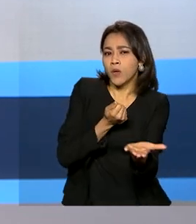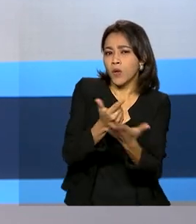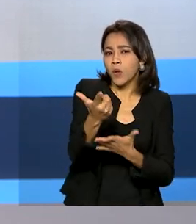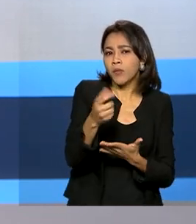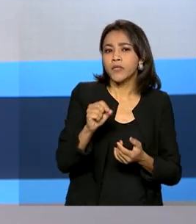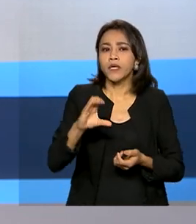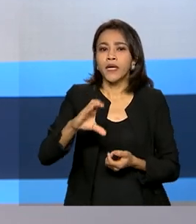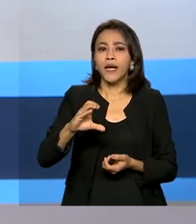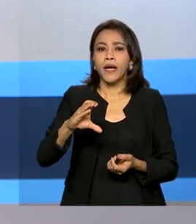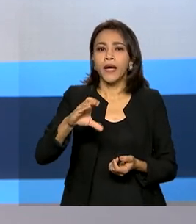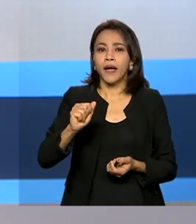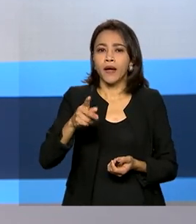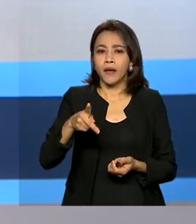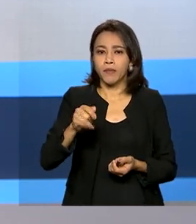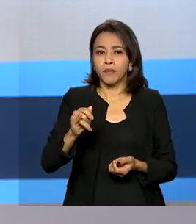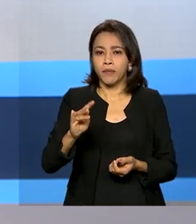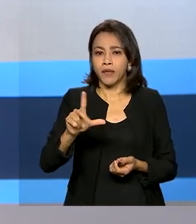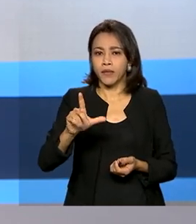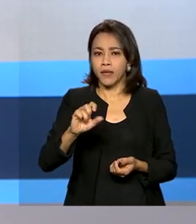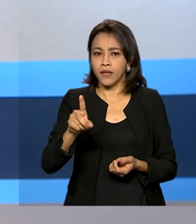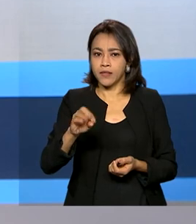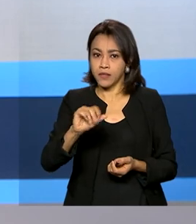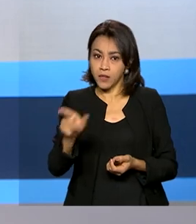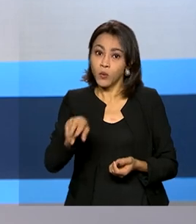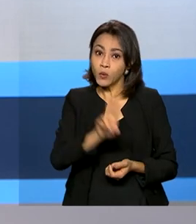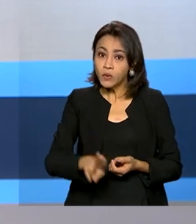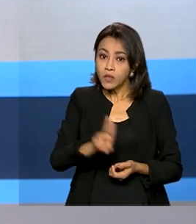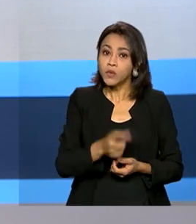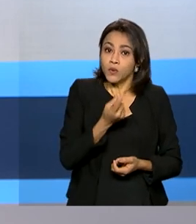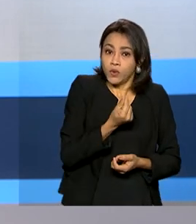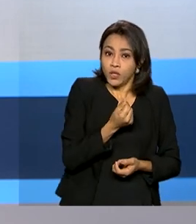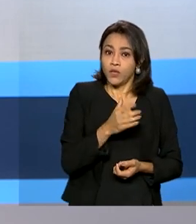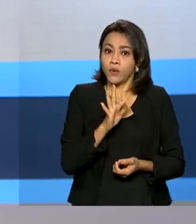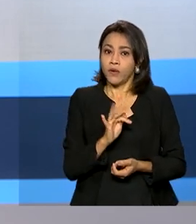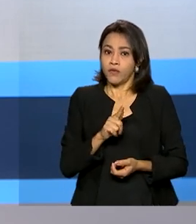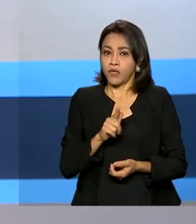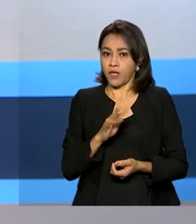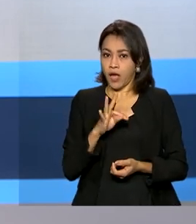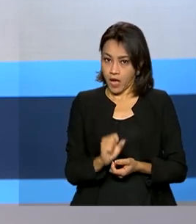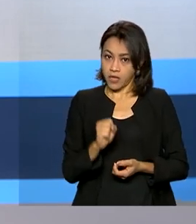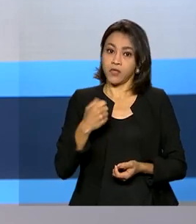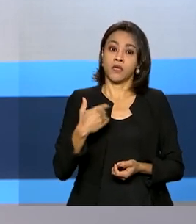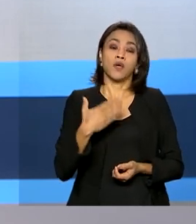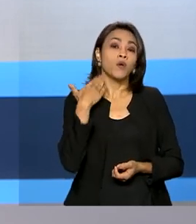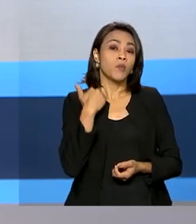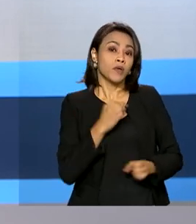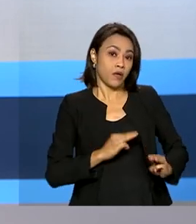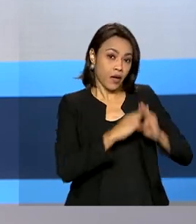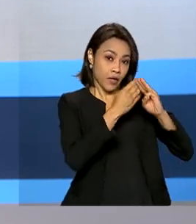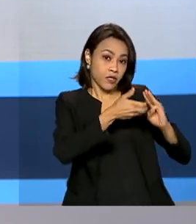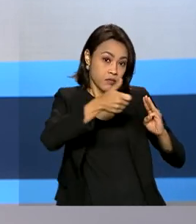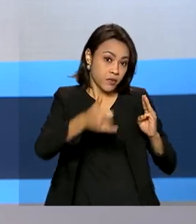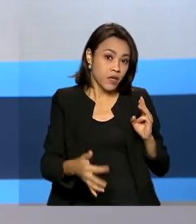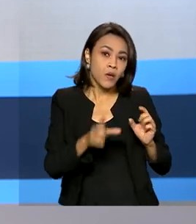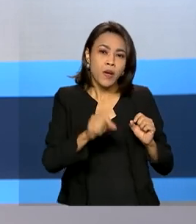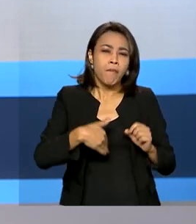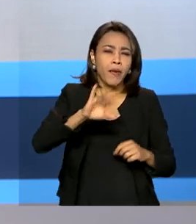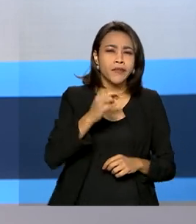capitalização da Eletrobras com recursos do FGTS. De acordo com a Caixa, agente operador do fundo, mais de